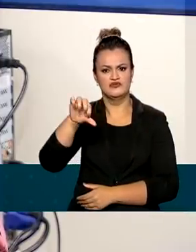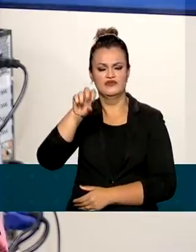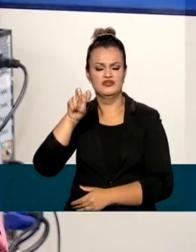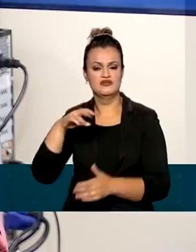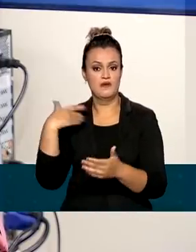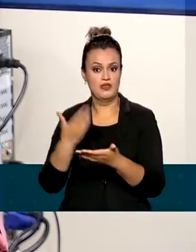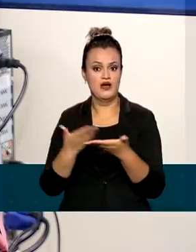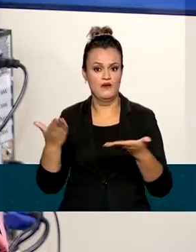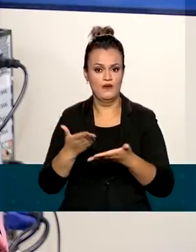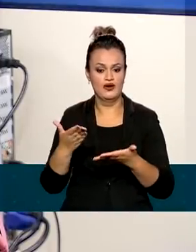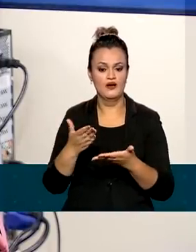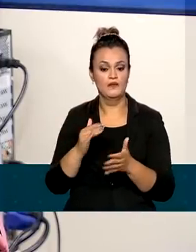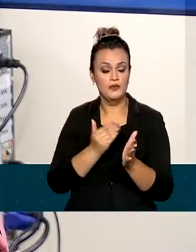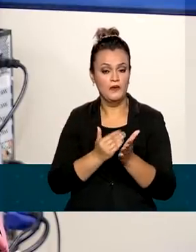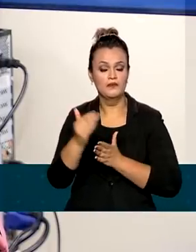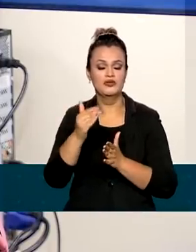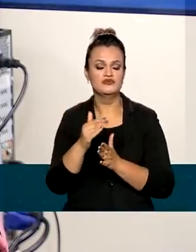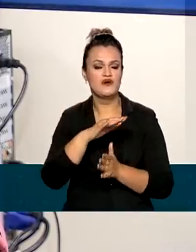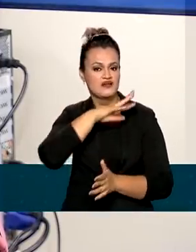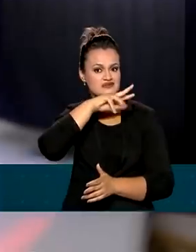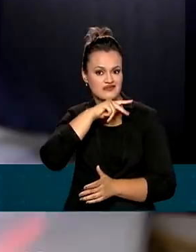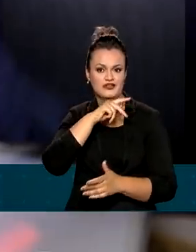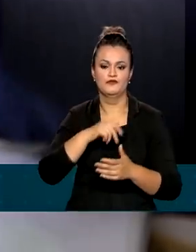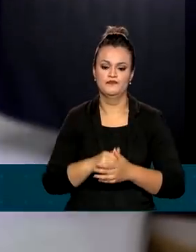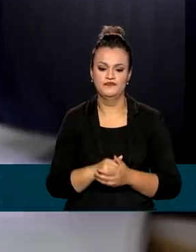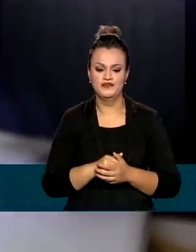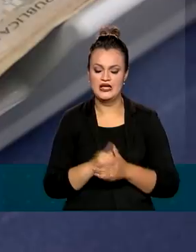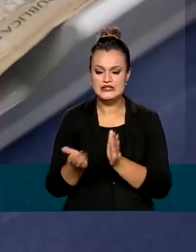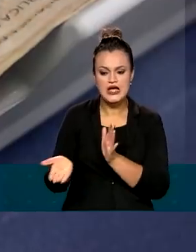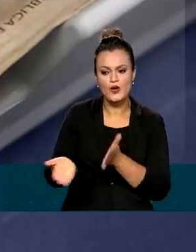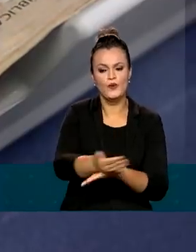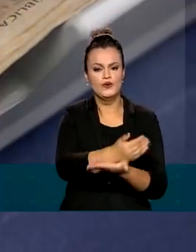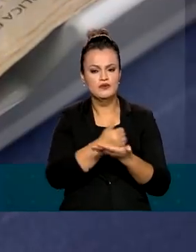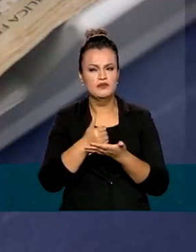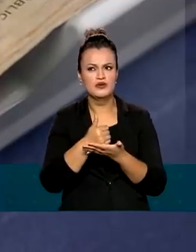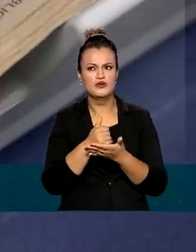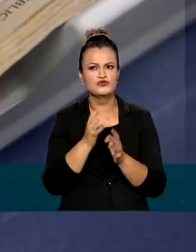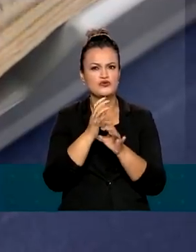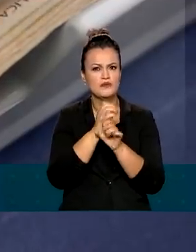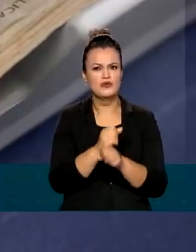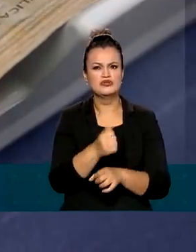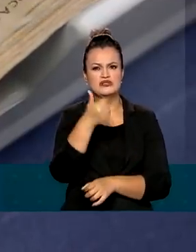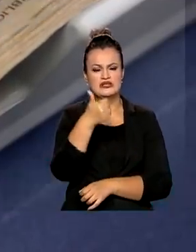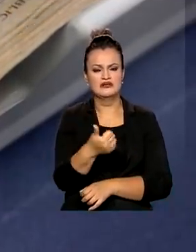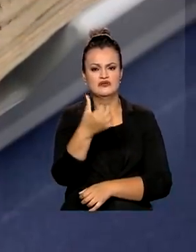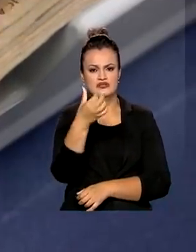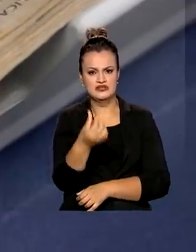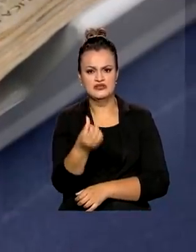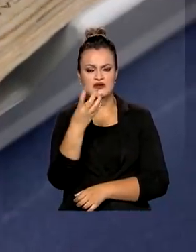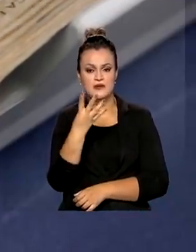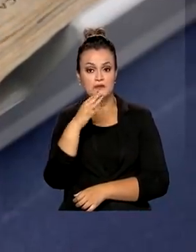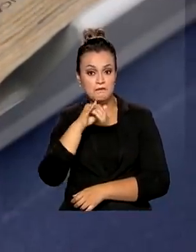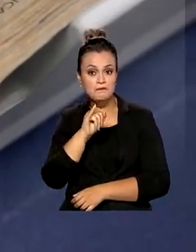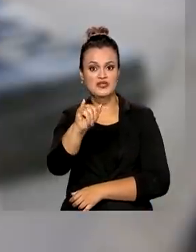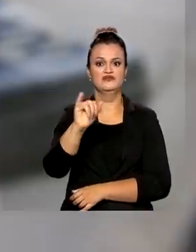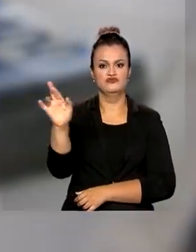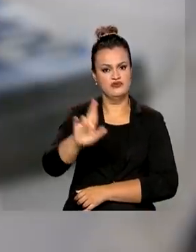quando teve início a série histórica da Receita Federal. O recolhimento superou R 164 bilhões,